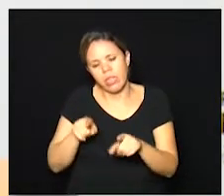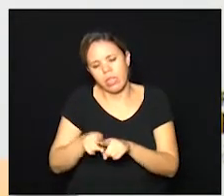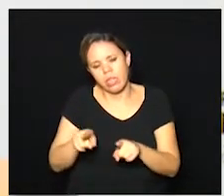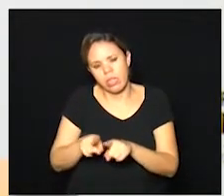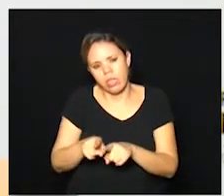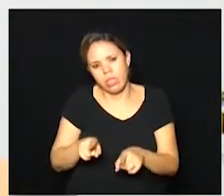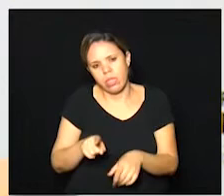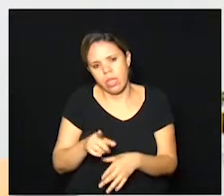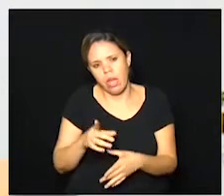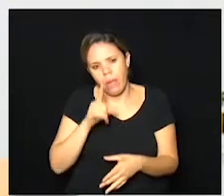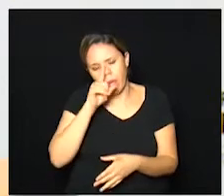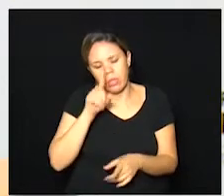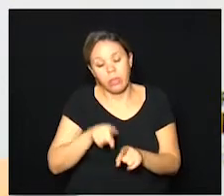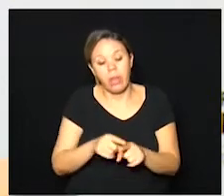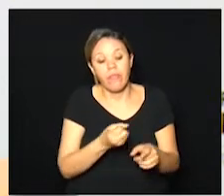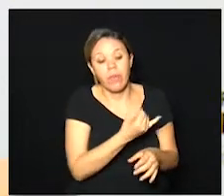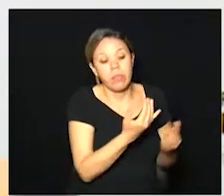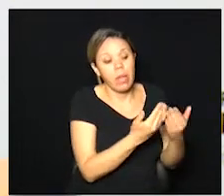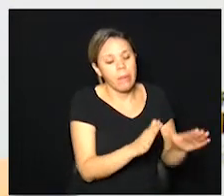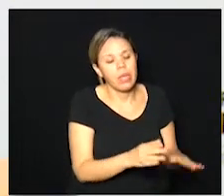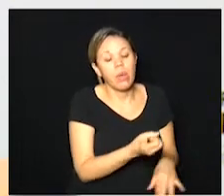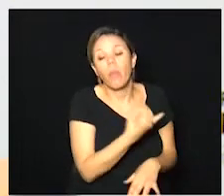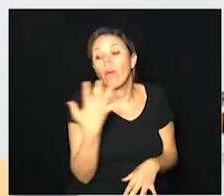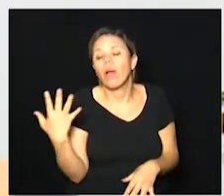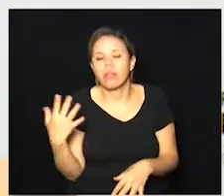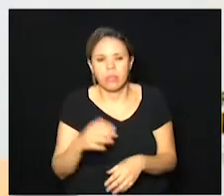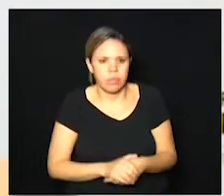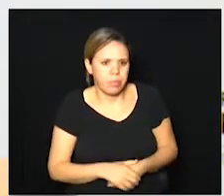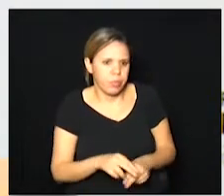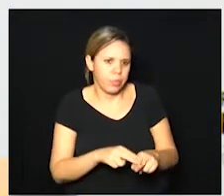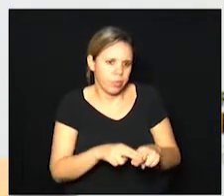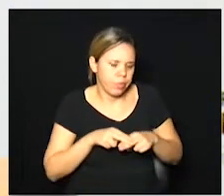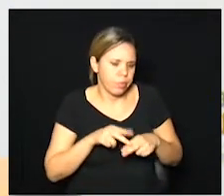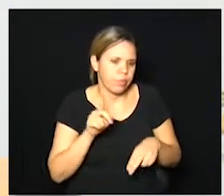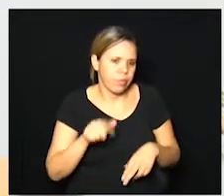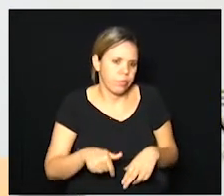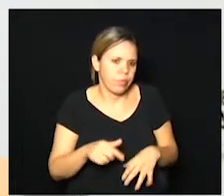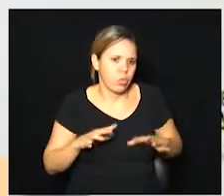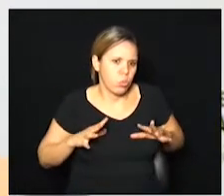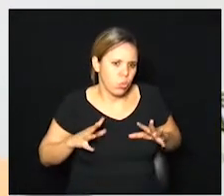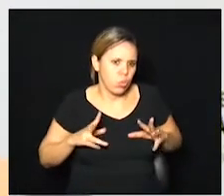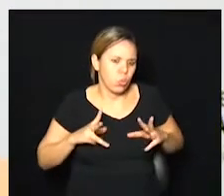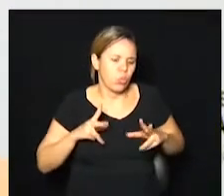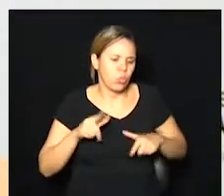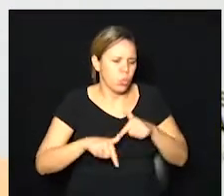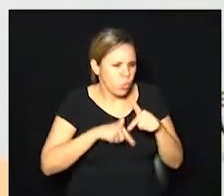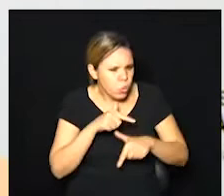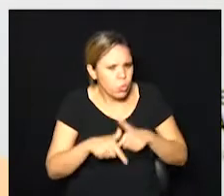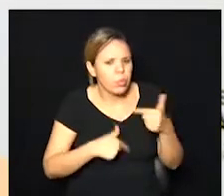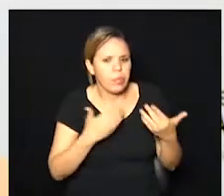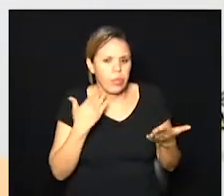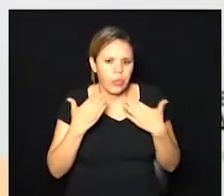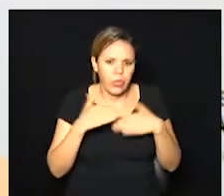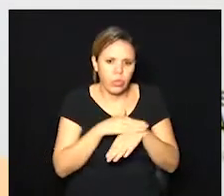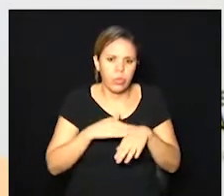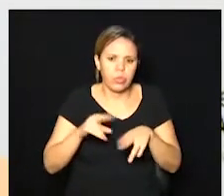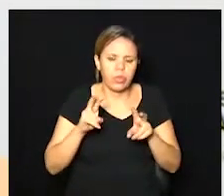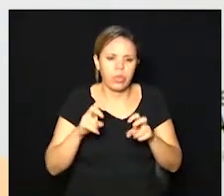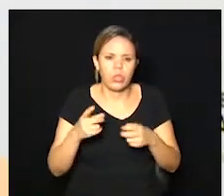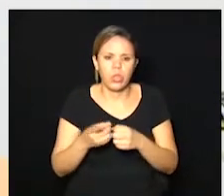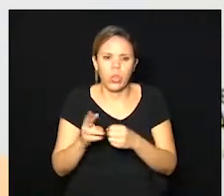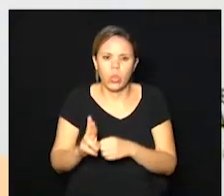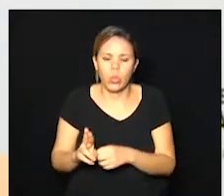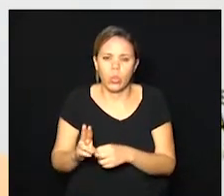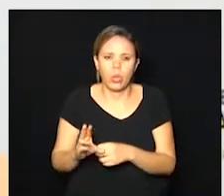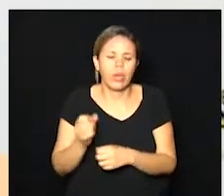a gente fala olha vamos abrir tantos leitos é todo também conversava sobre isso com o doutor Carmo